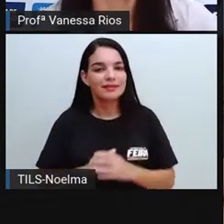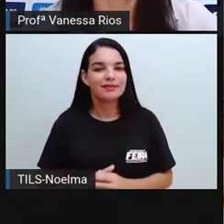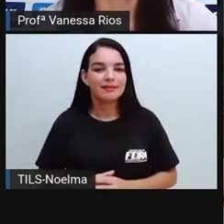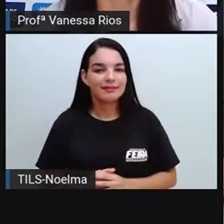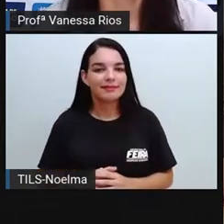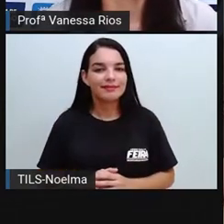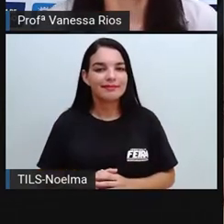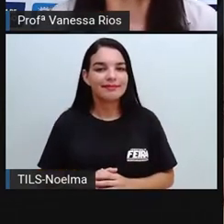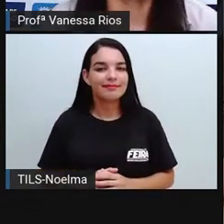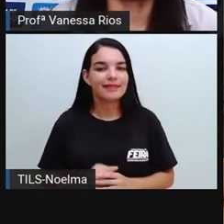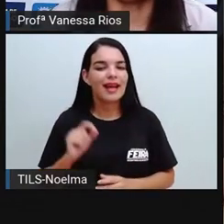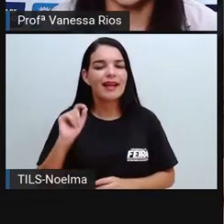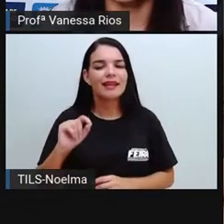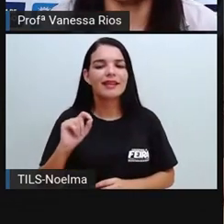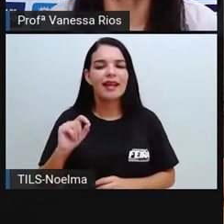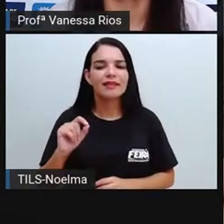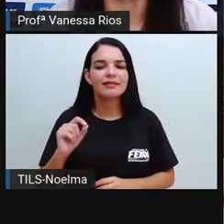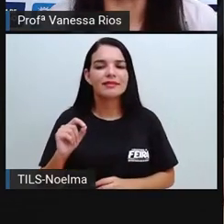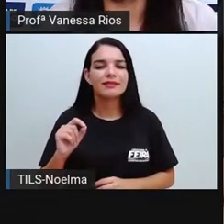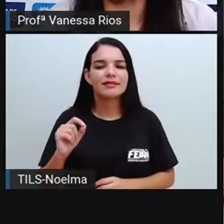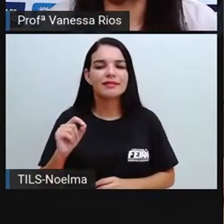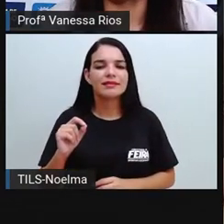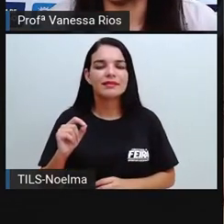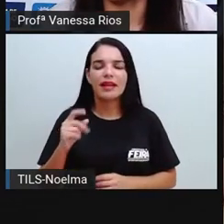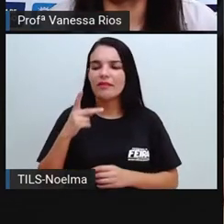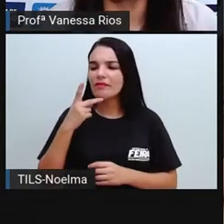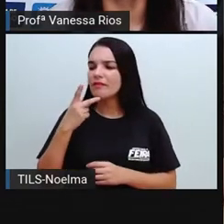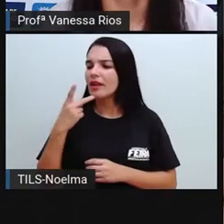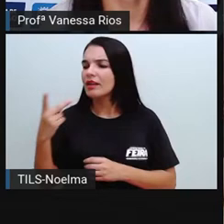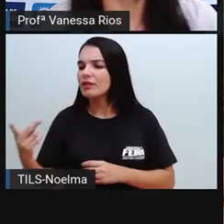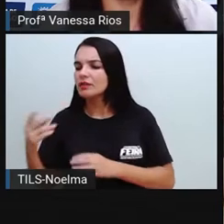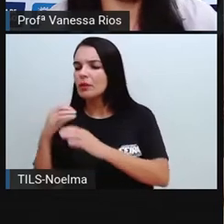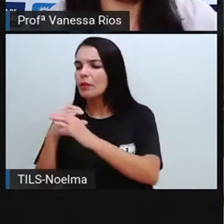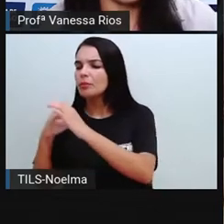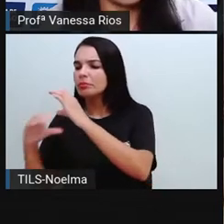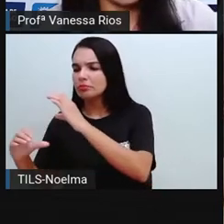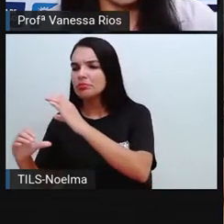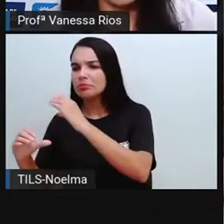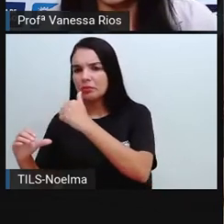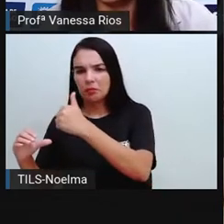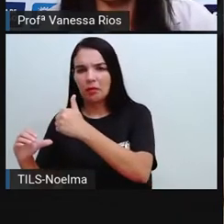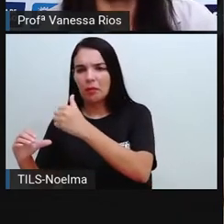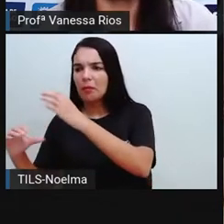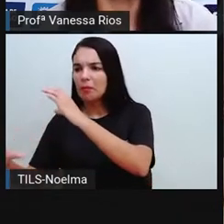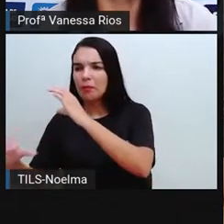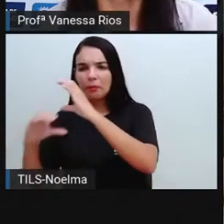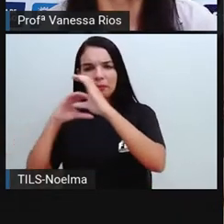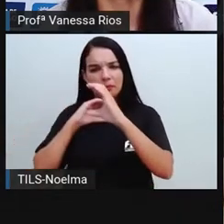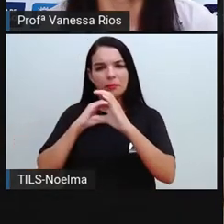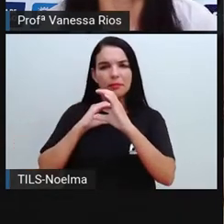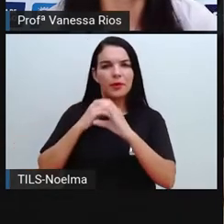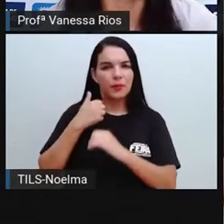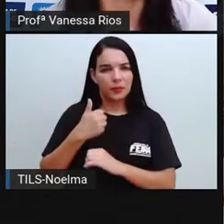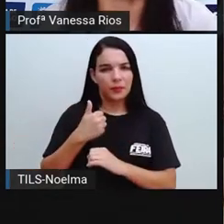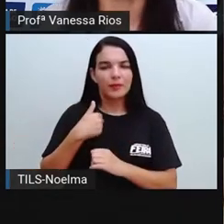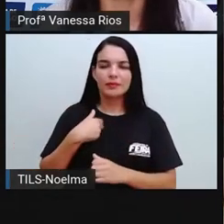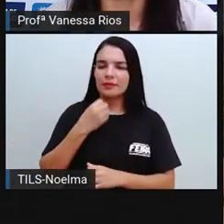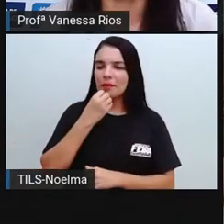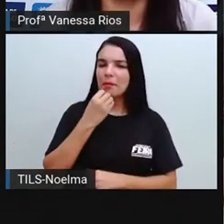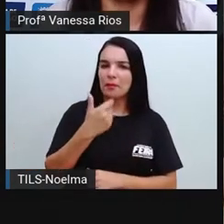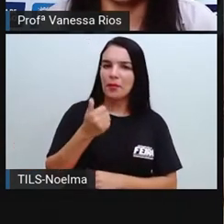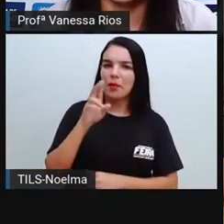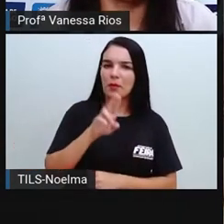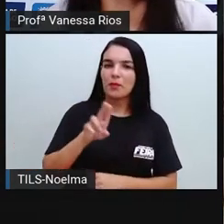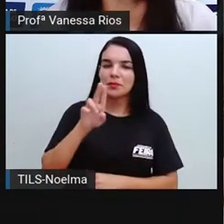Quem é que está recebendo a mensagem, entende o que eu estou falando, então eu estou fazendo um bom uso da língua, mas se não está